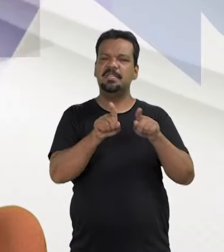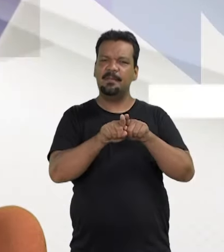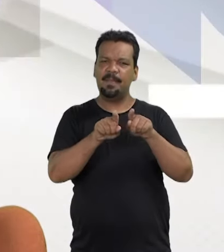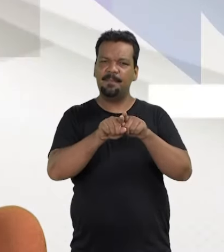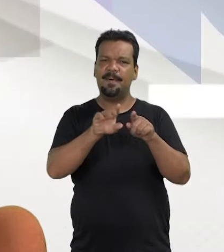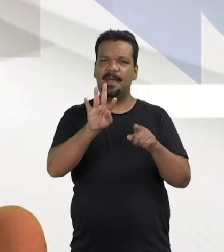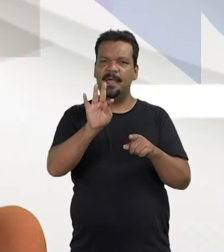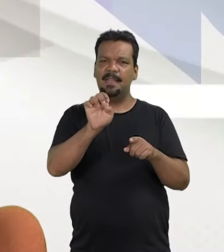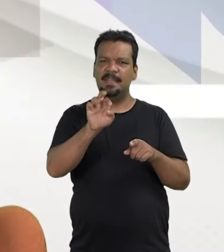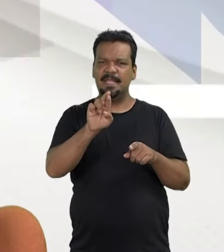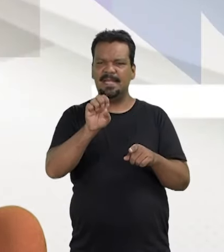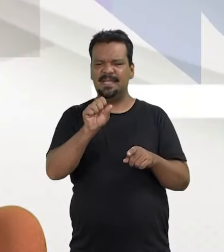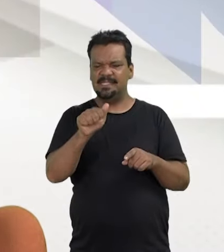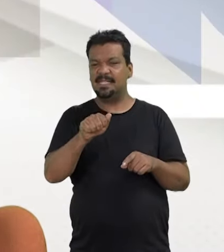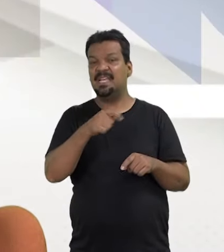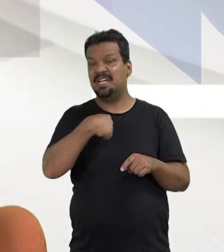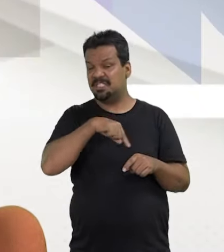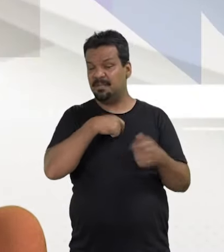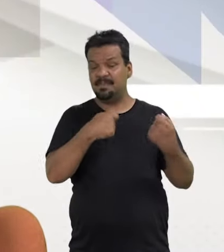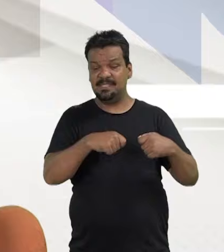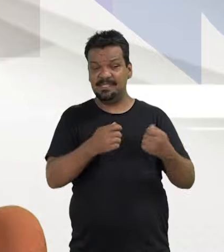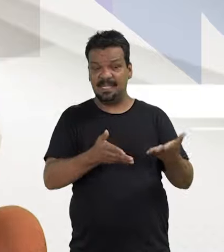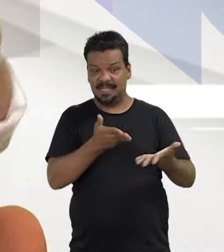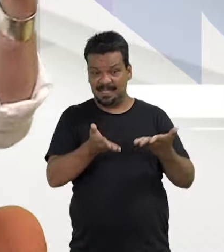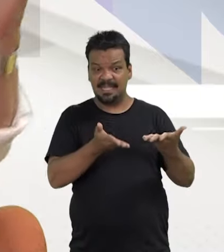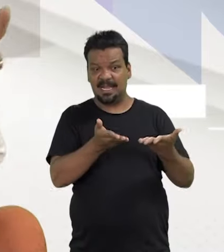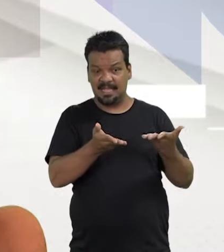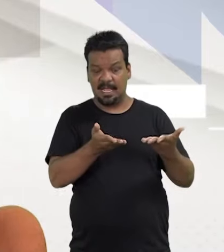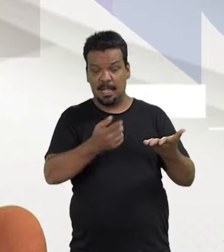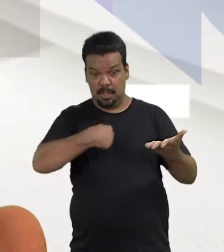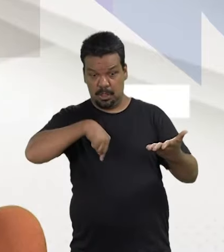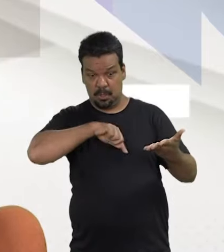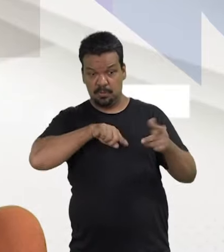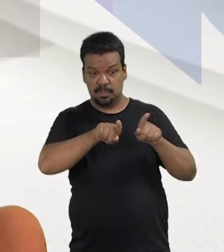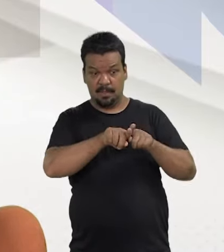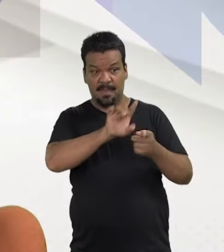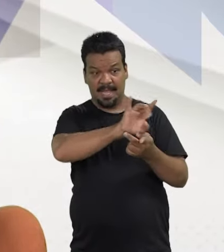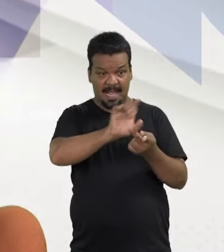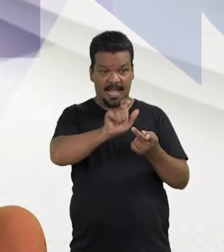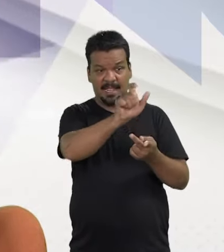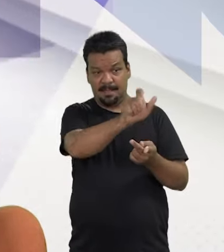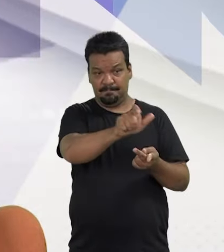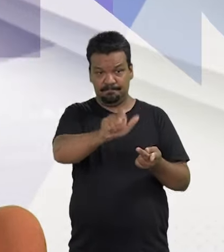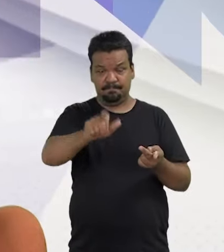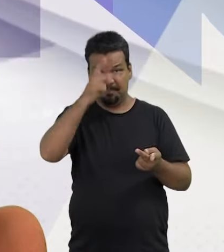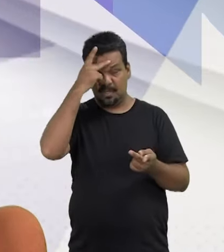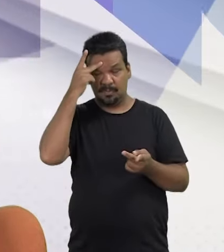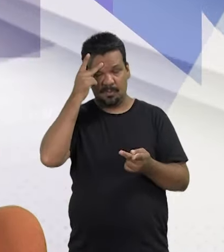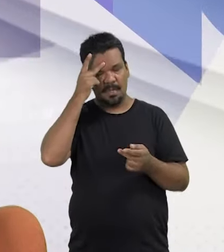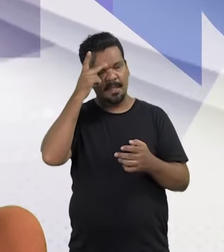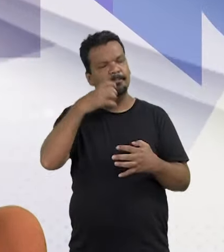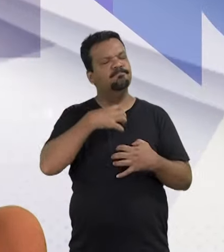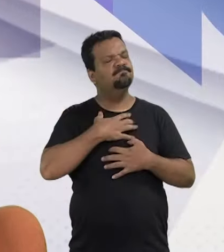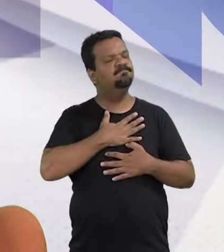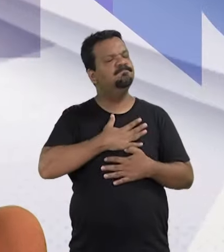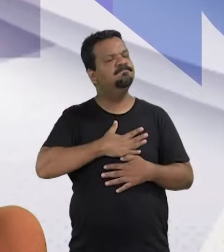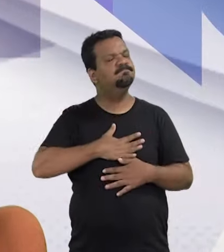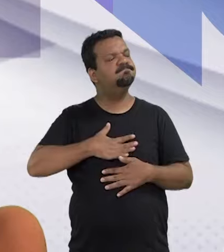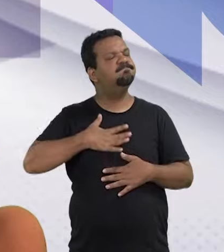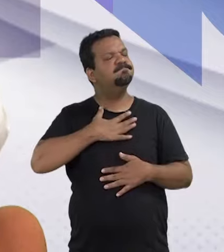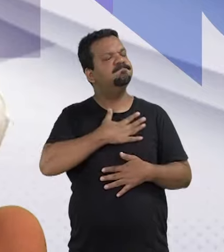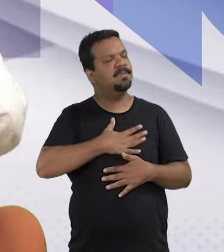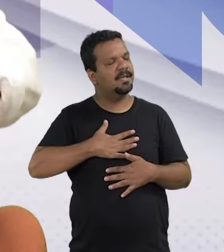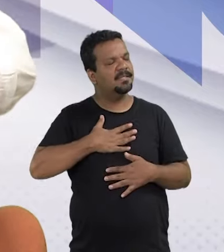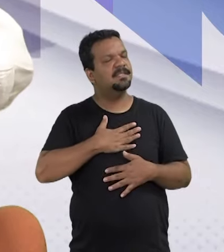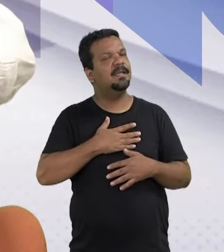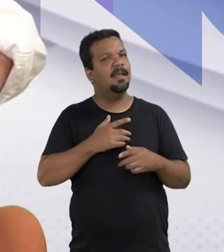e para a Tereza também, né? Porque eu acho que a gente deve tratar nós e o indivíduo, é um momento de muito prazer,